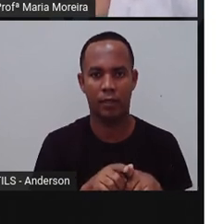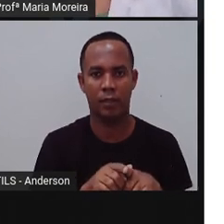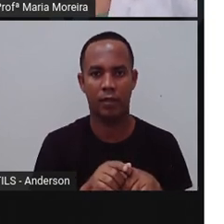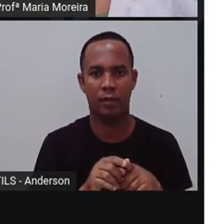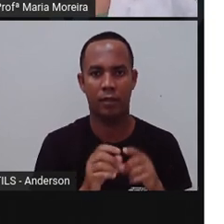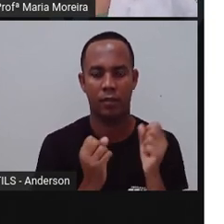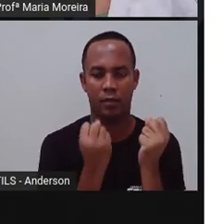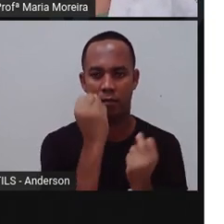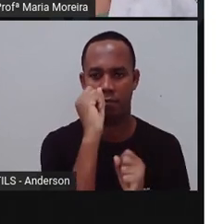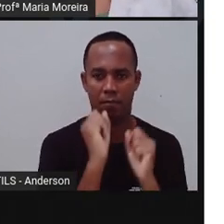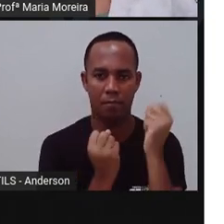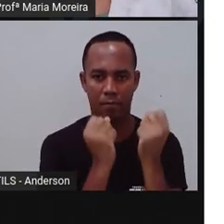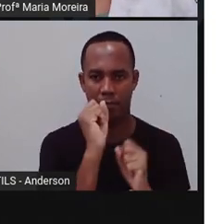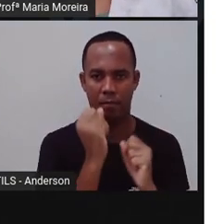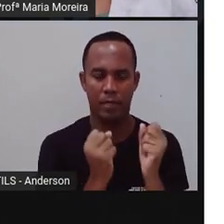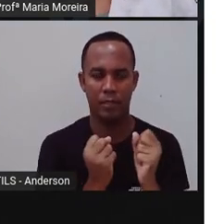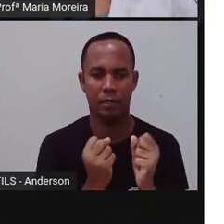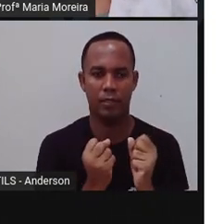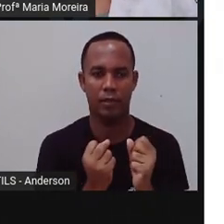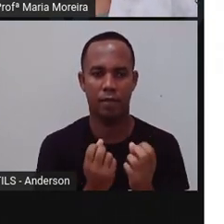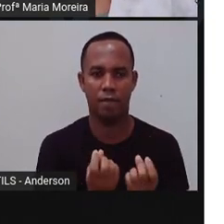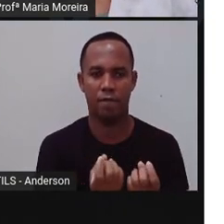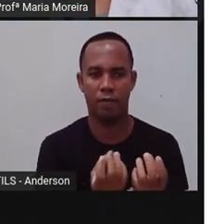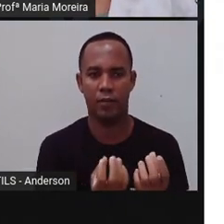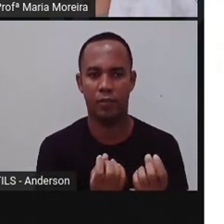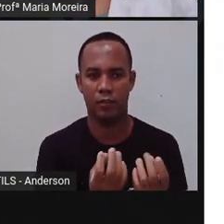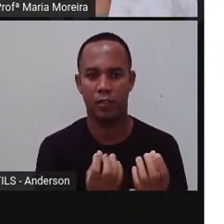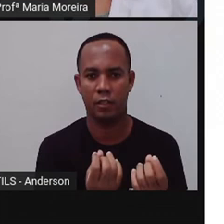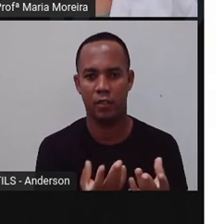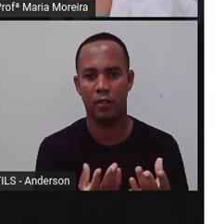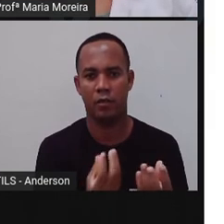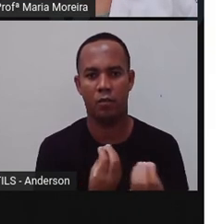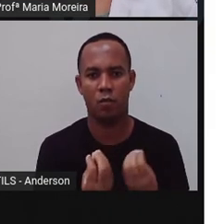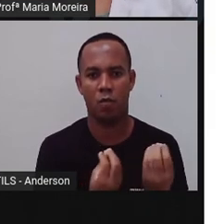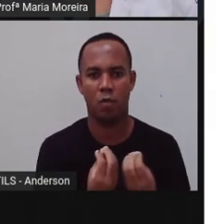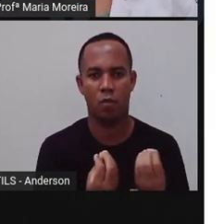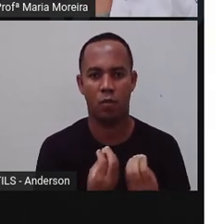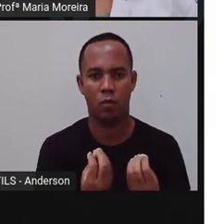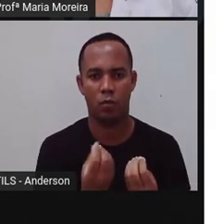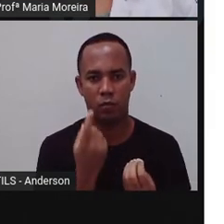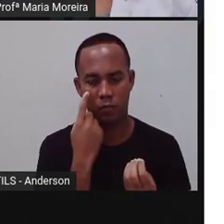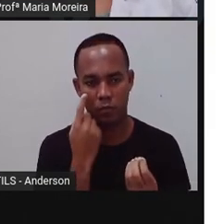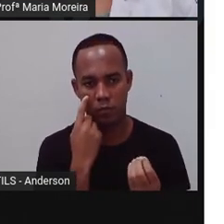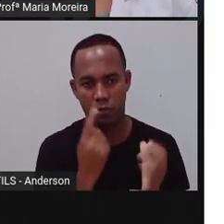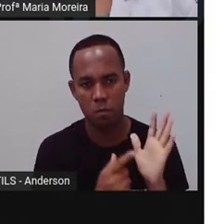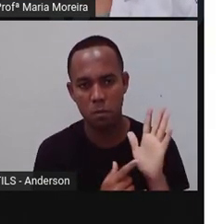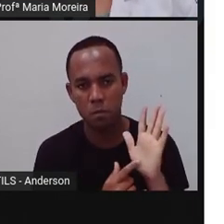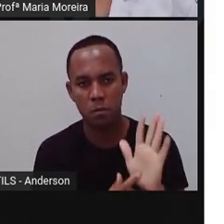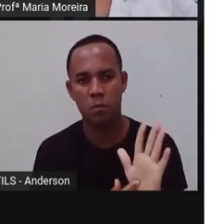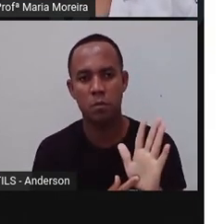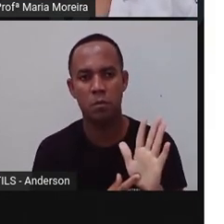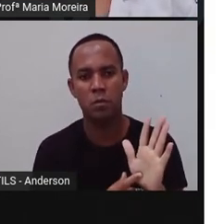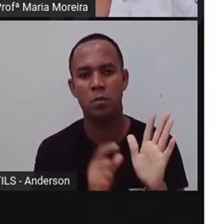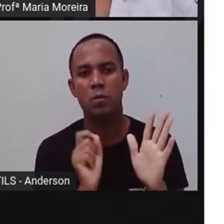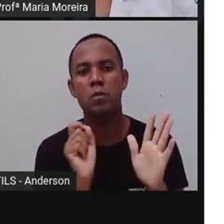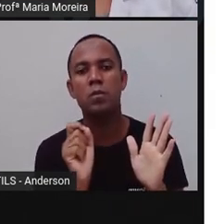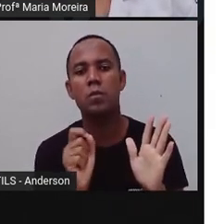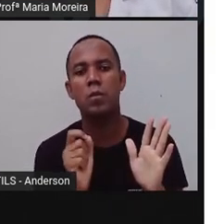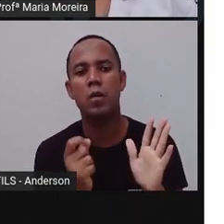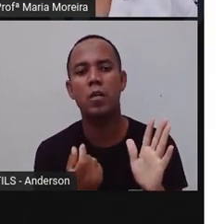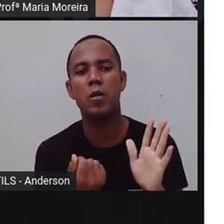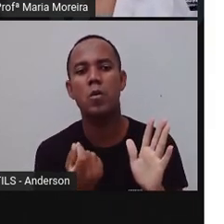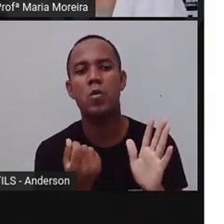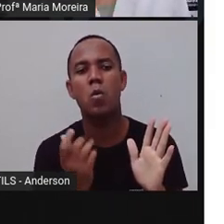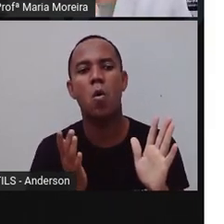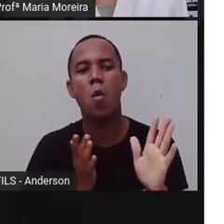pode significar perda de um patrimônio à população. E apresenta apenas, na verdade, apenas lucro